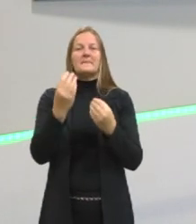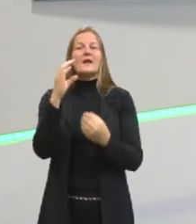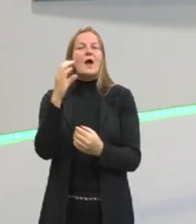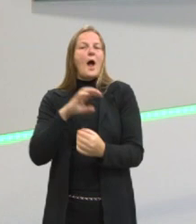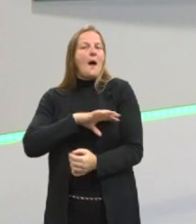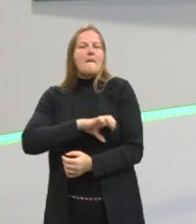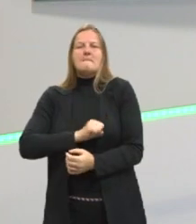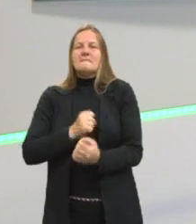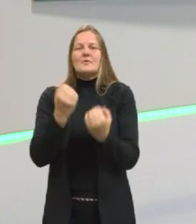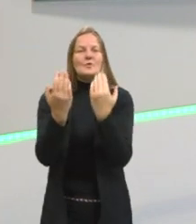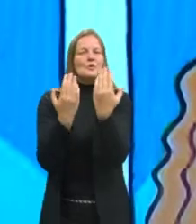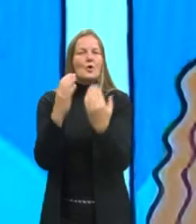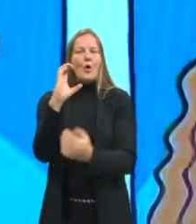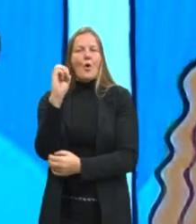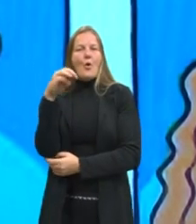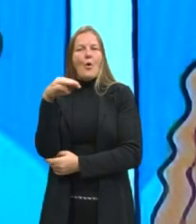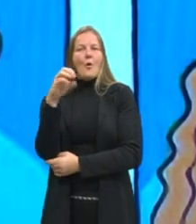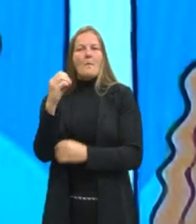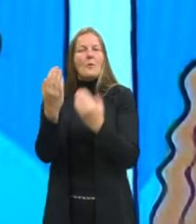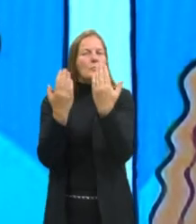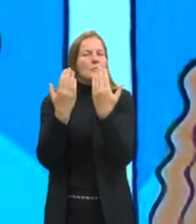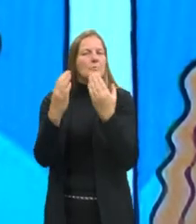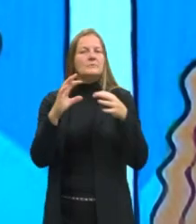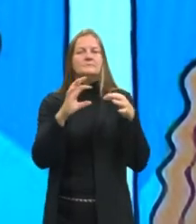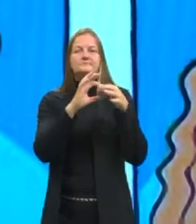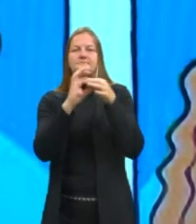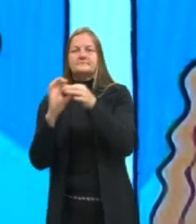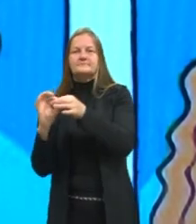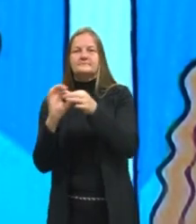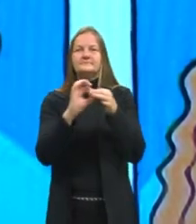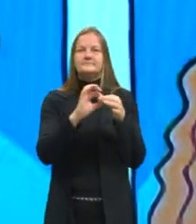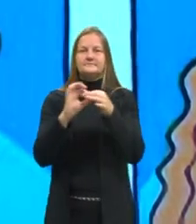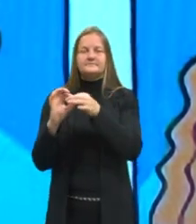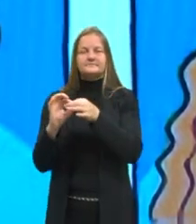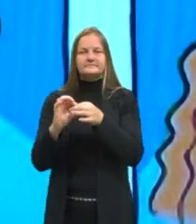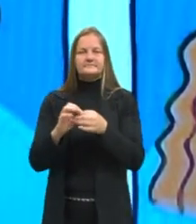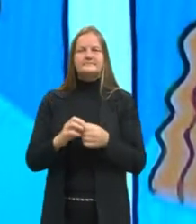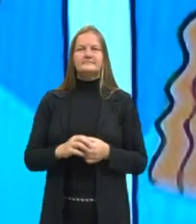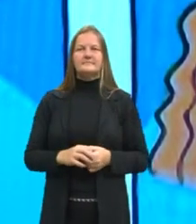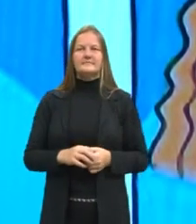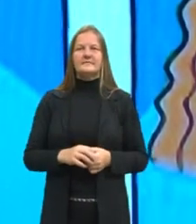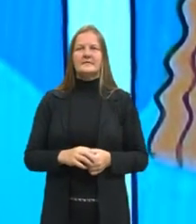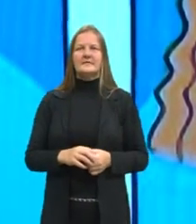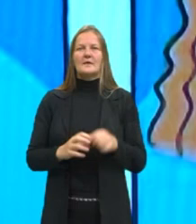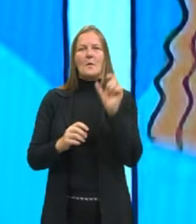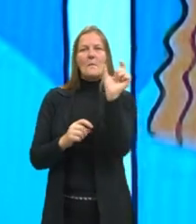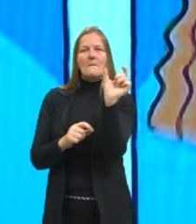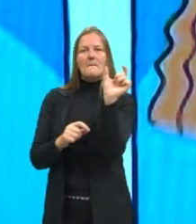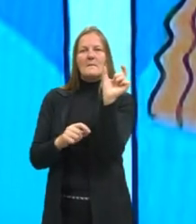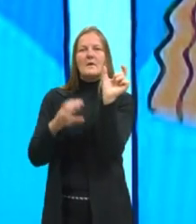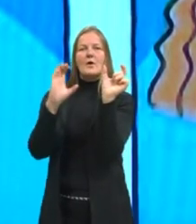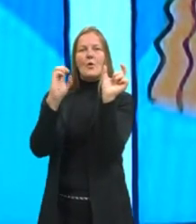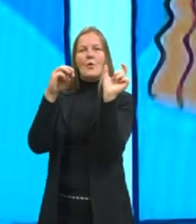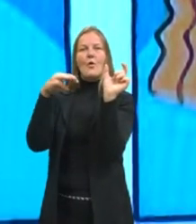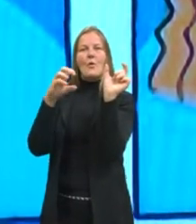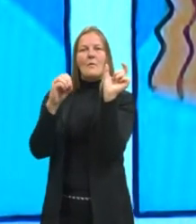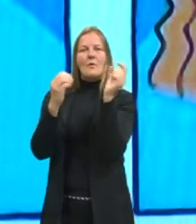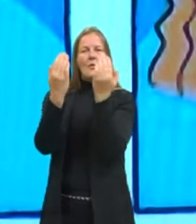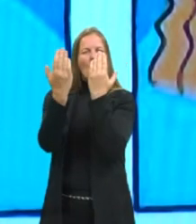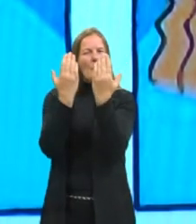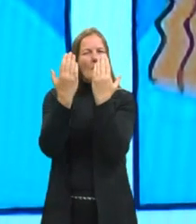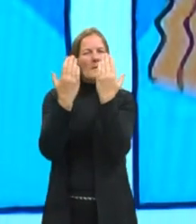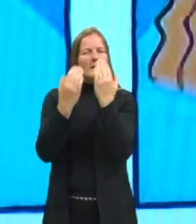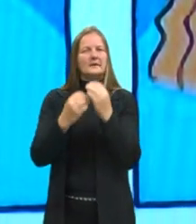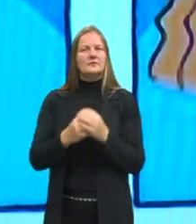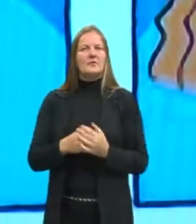Esse como aqui é o nosso conectivo. E é exatamente ele que vai estabelecer essa relação de comparação